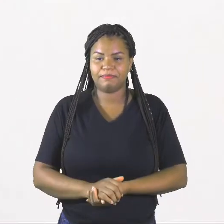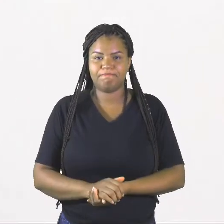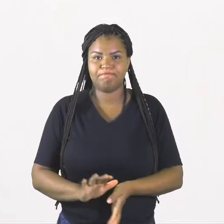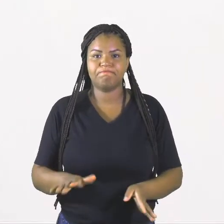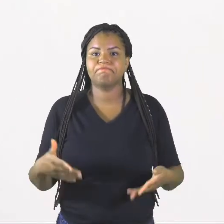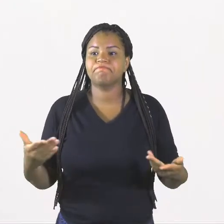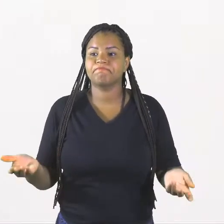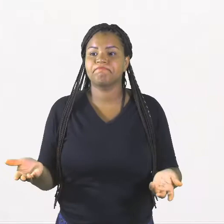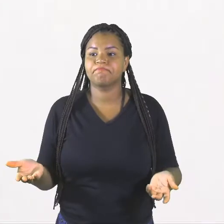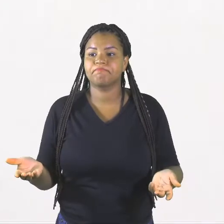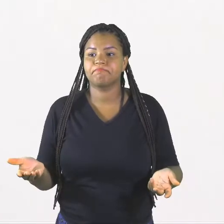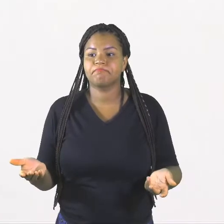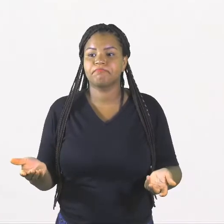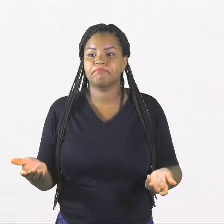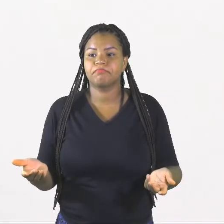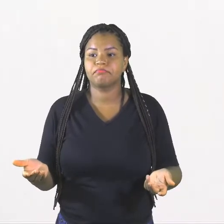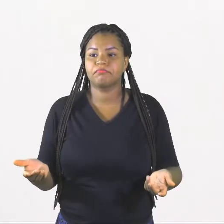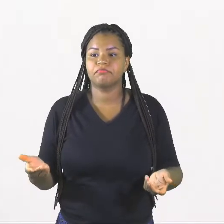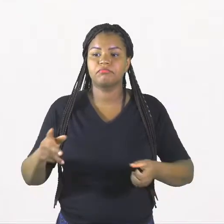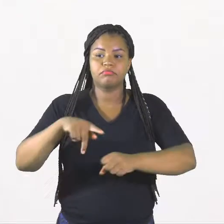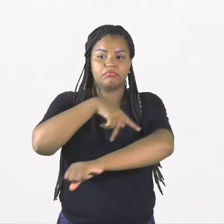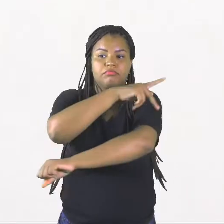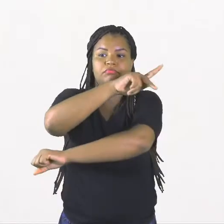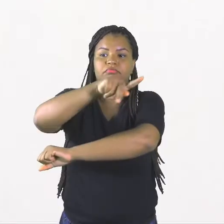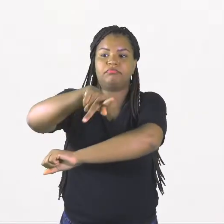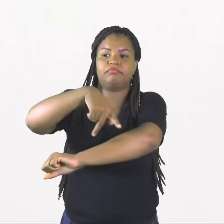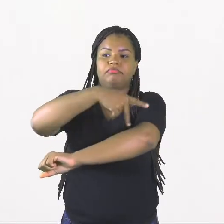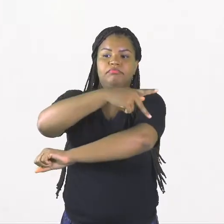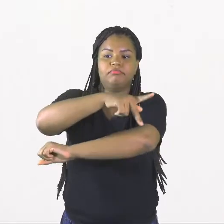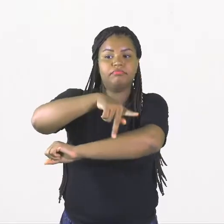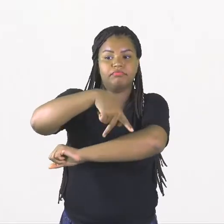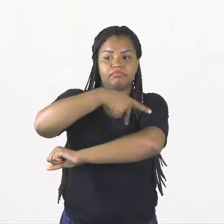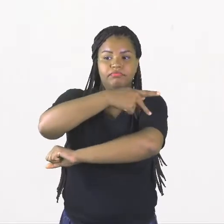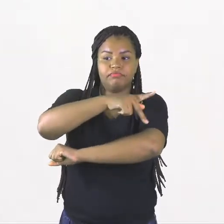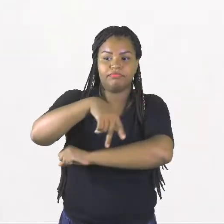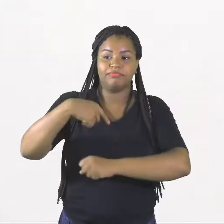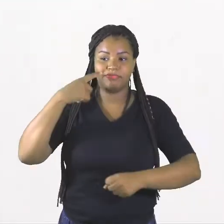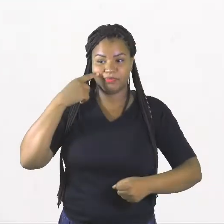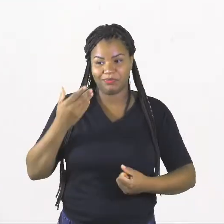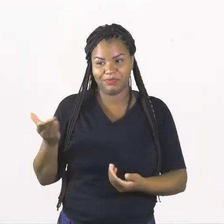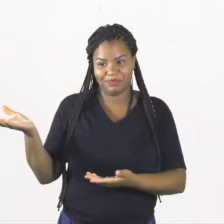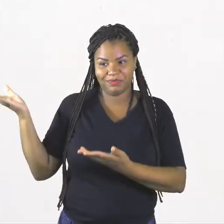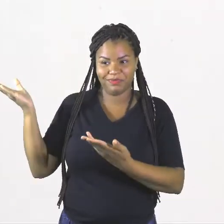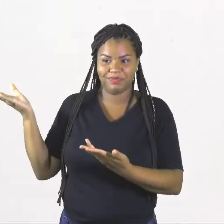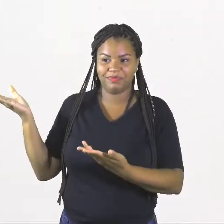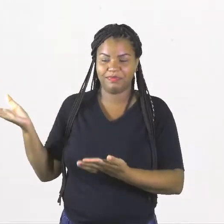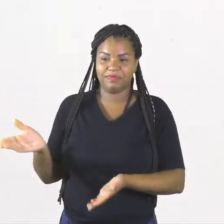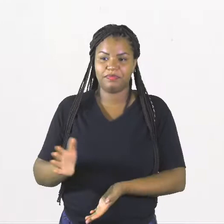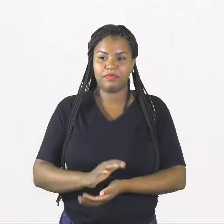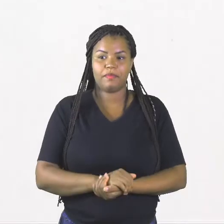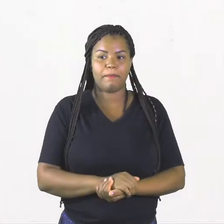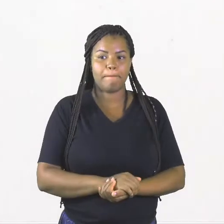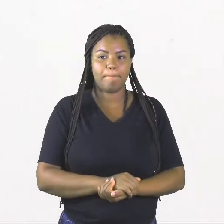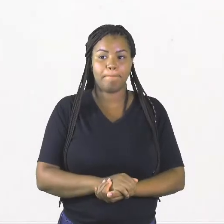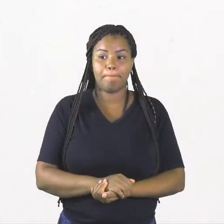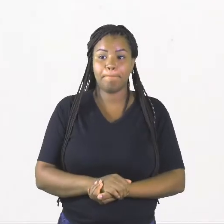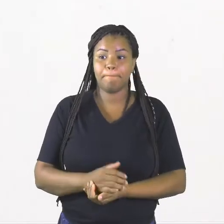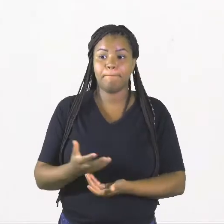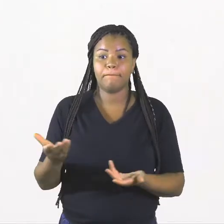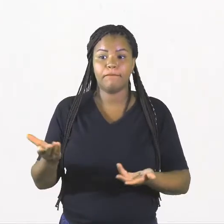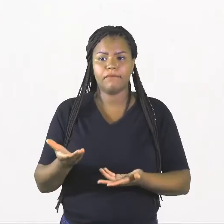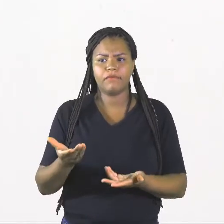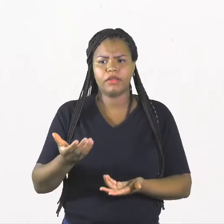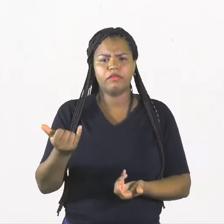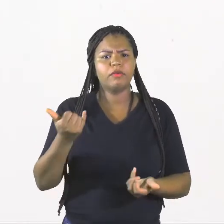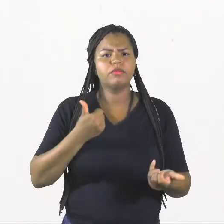Cadê? A praça. praça. Tá aqui. Agora você vai me dizer o